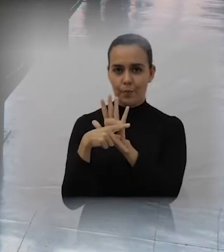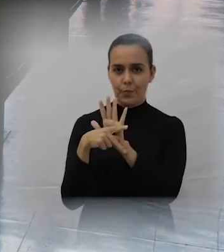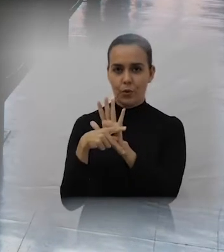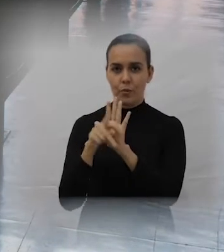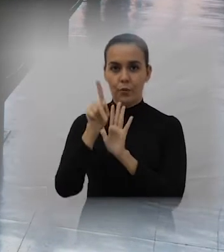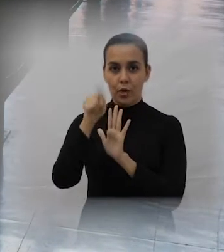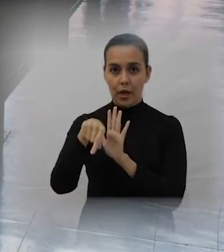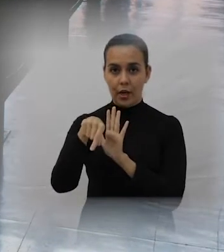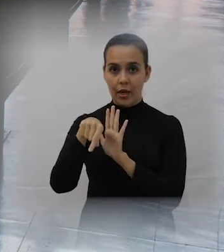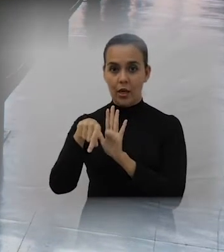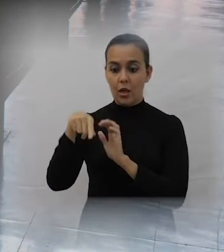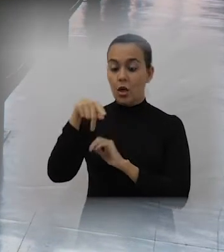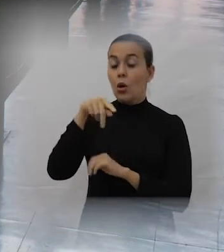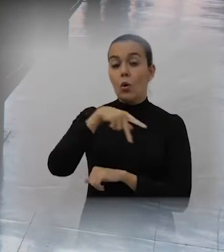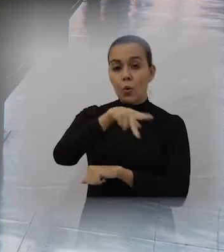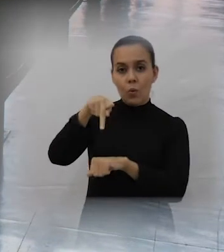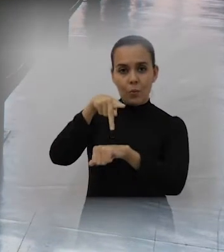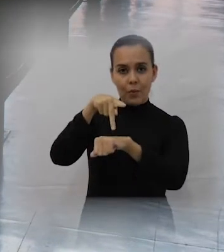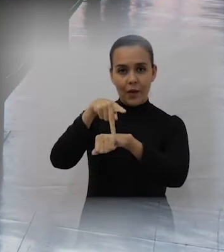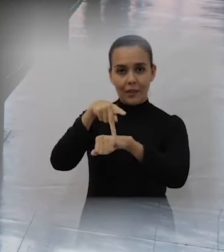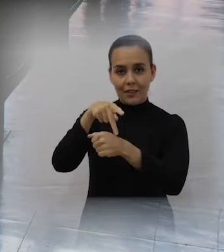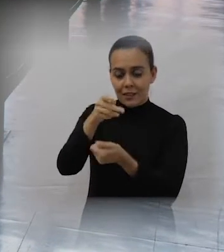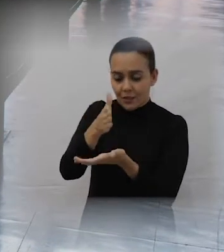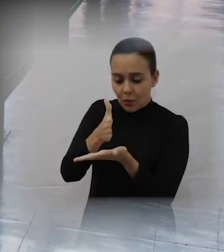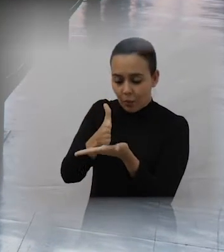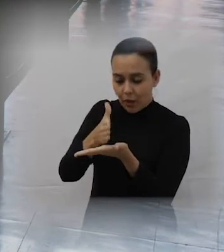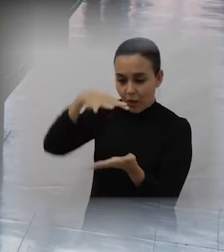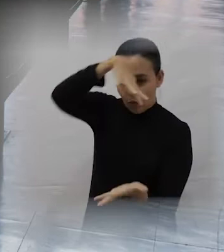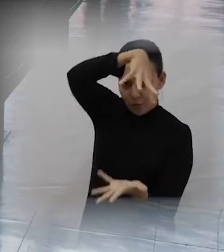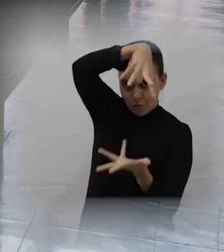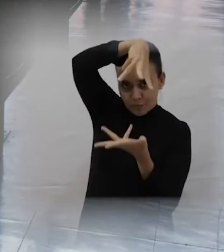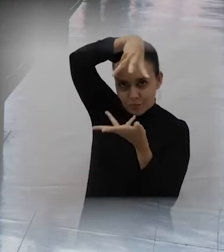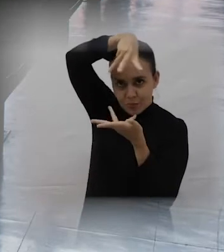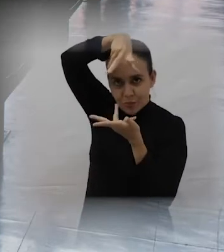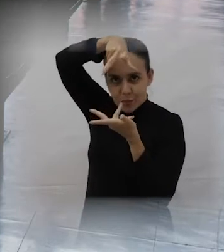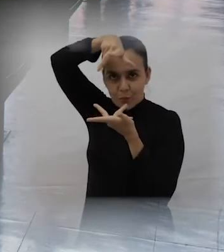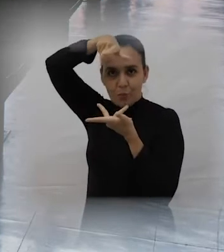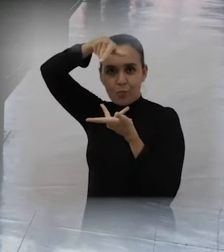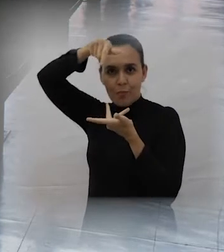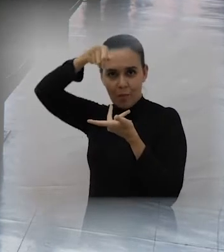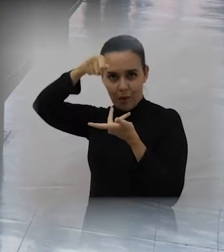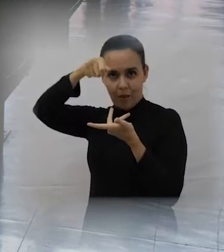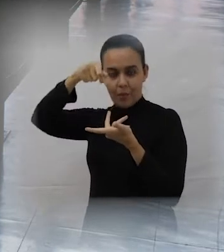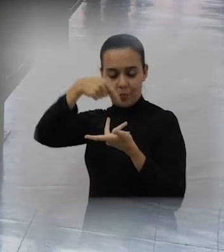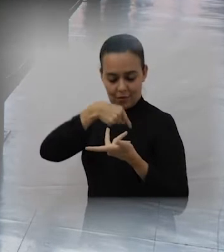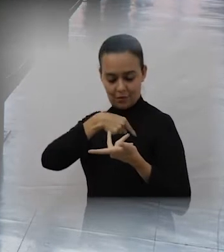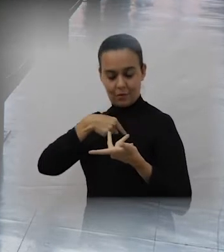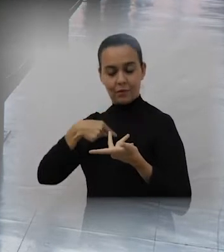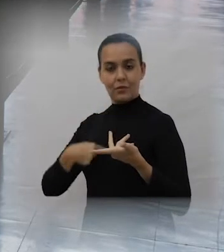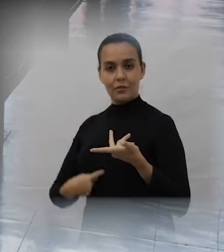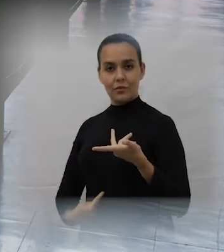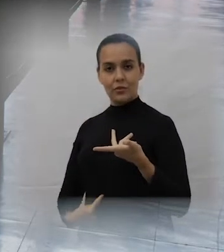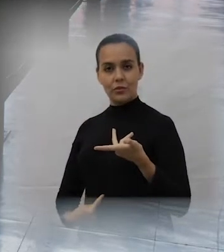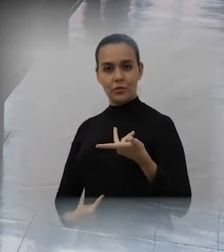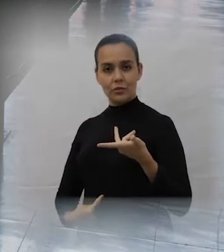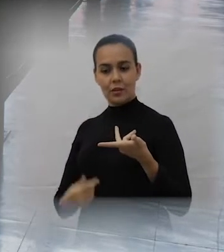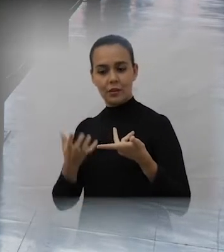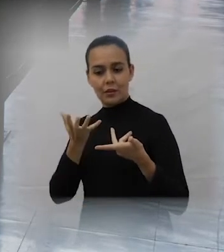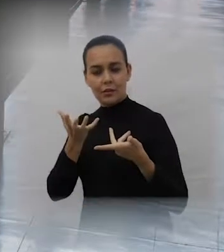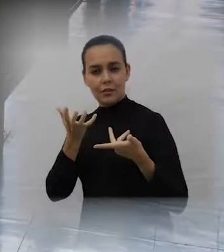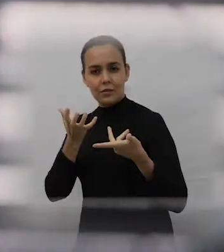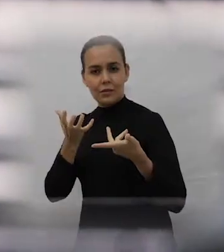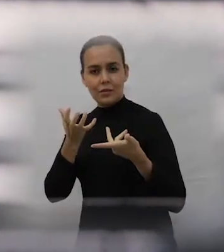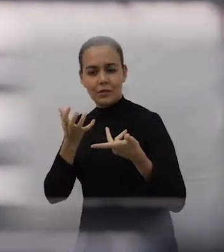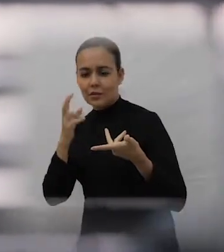mapas mundi que eles têm lá na China, na sua grande maioria, eles também têm uma perspectiva distinta que reflete esse olhar deles sobre o mundo. Eles se colocam no